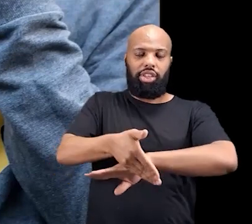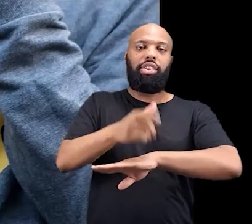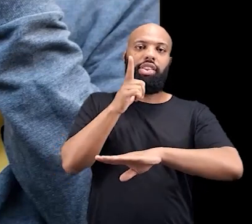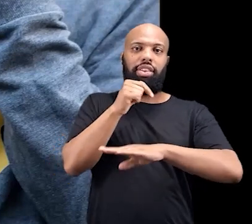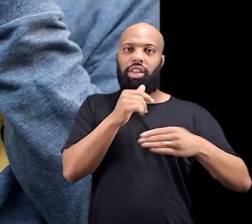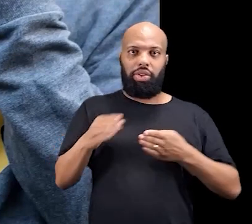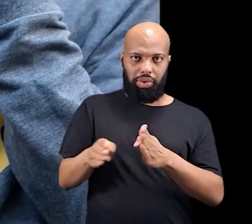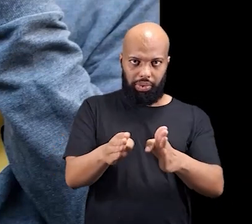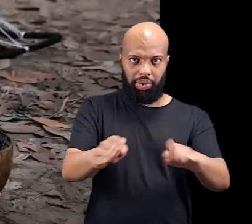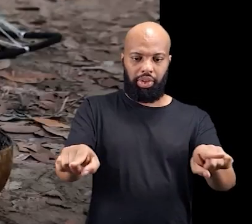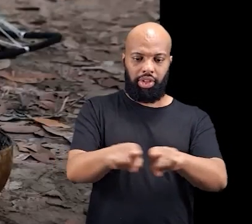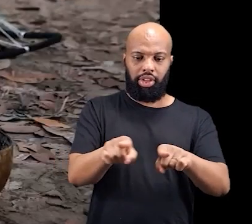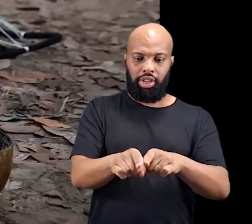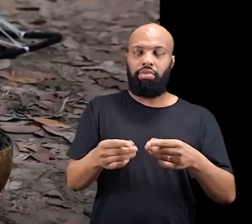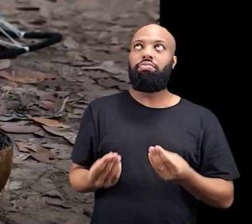rio.